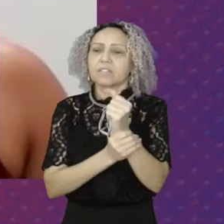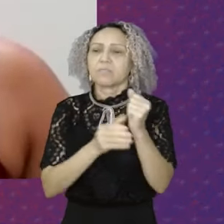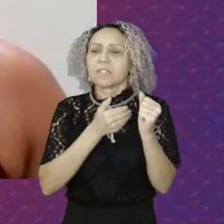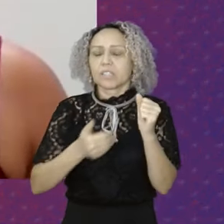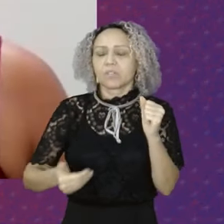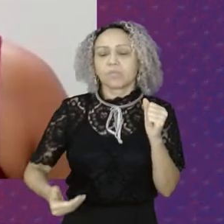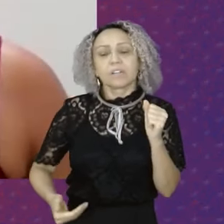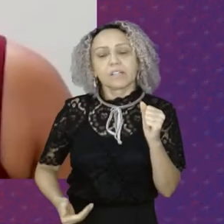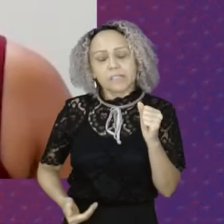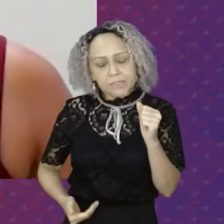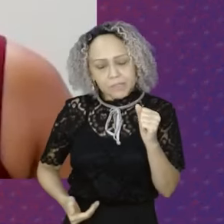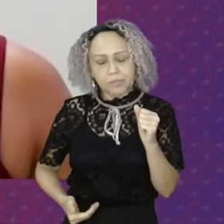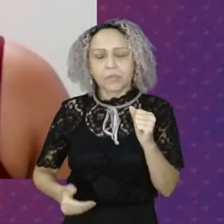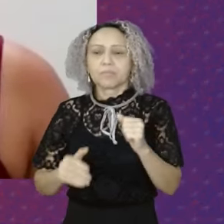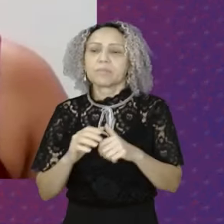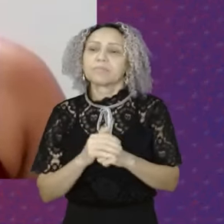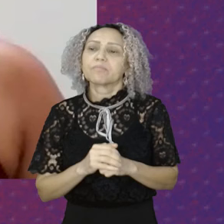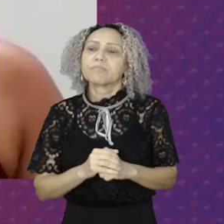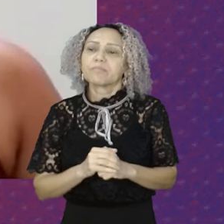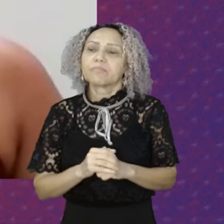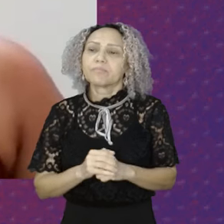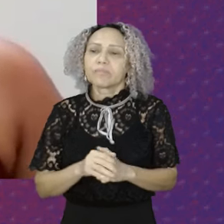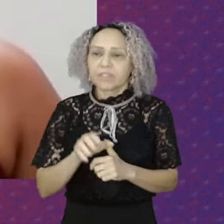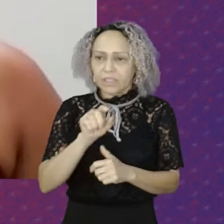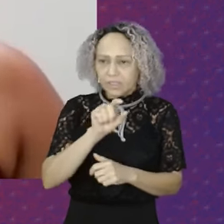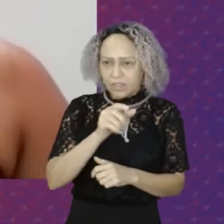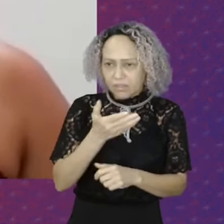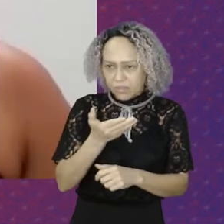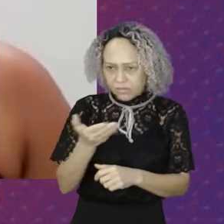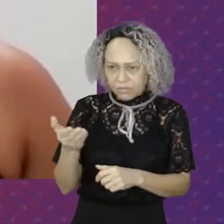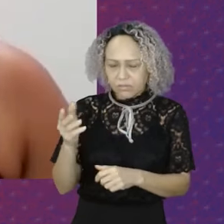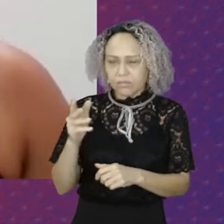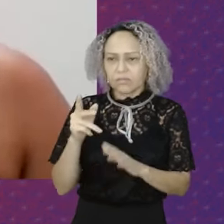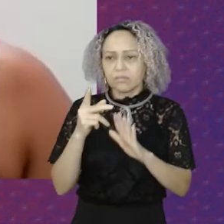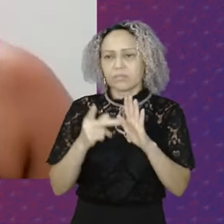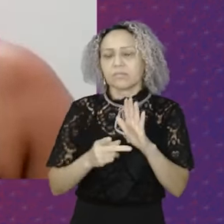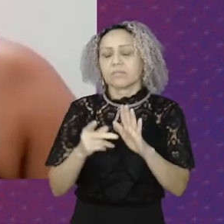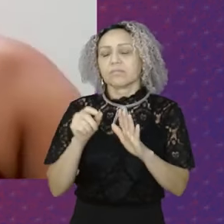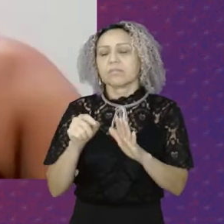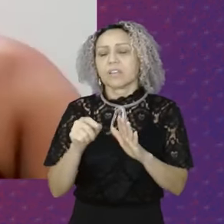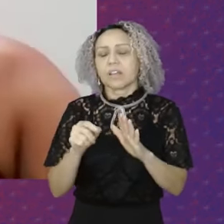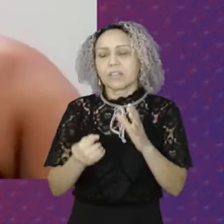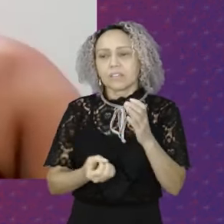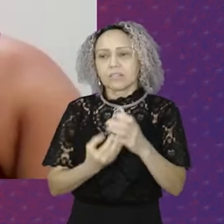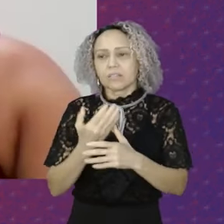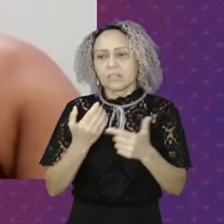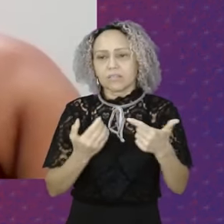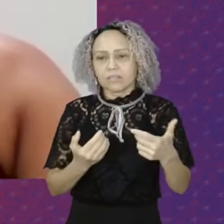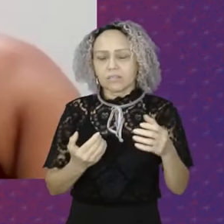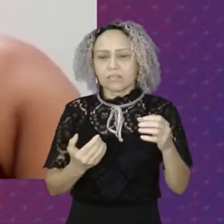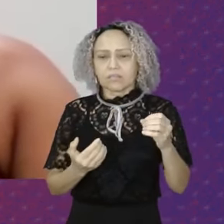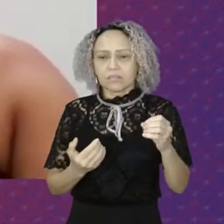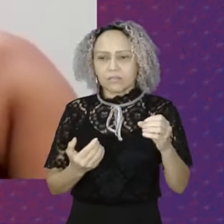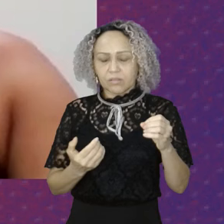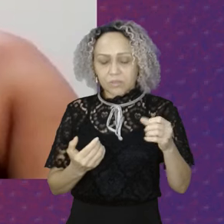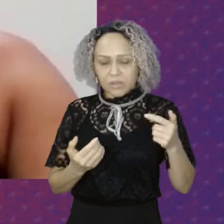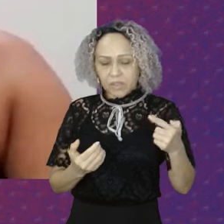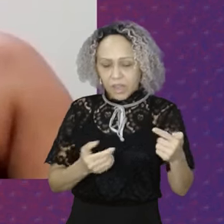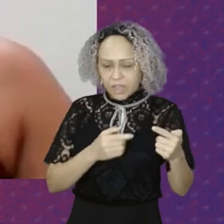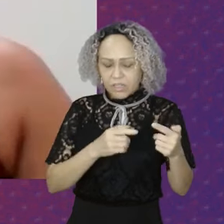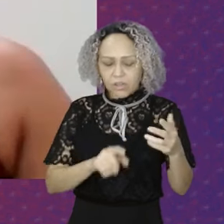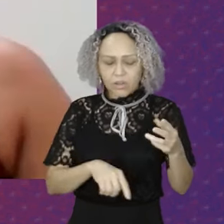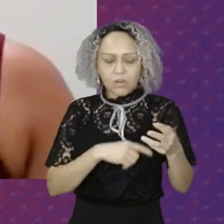PRONAS O Programa Nacional de Segurança Pública com Cidadania Ele surgiu em 2007 Já no segundo governo Lula